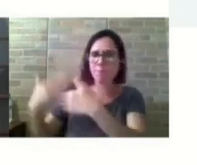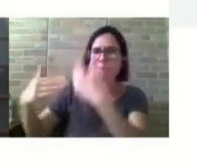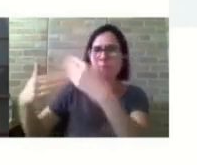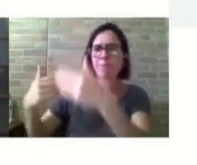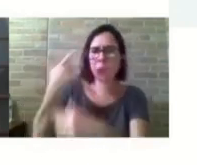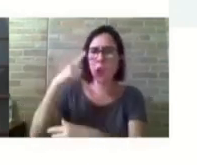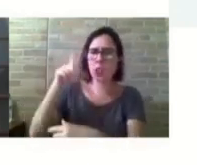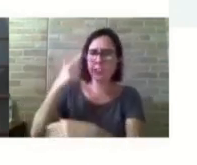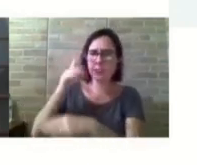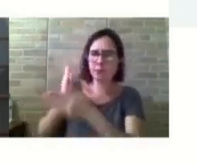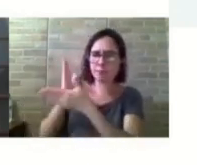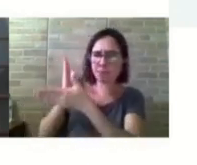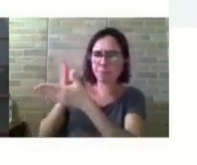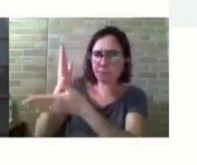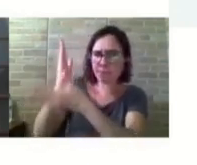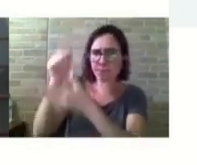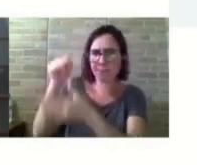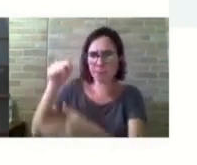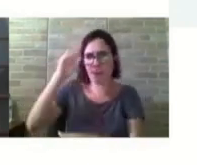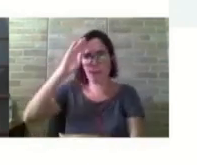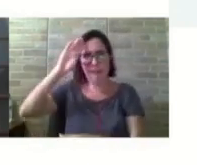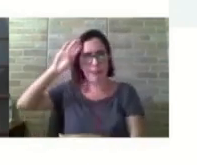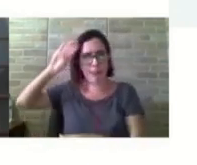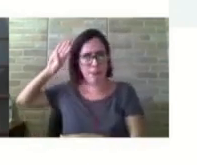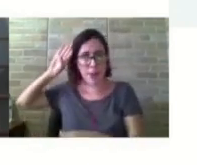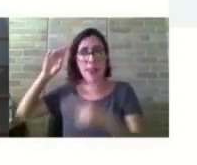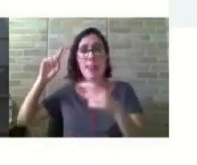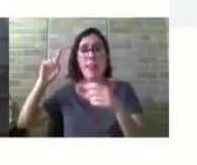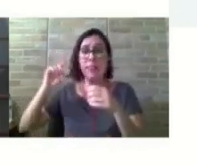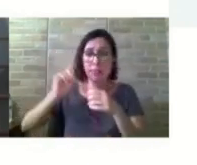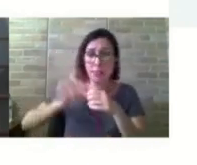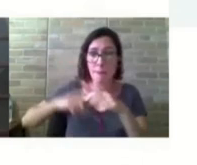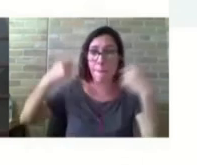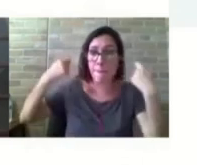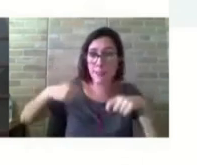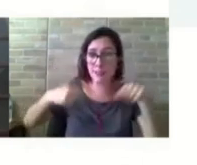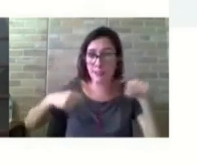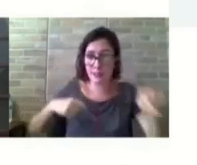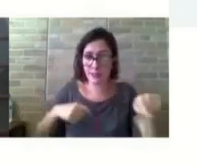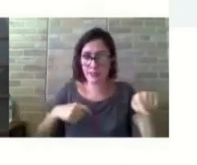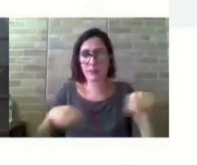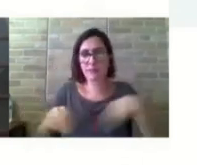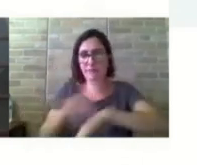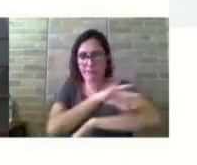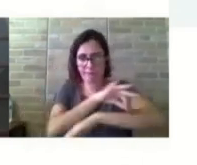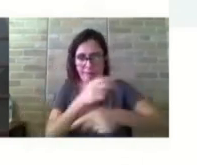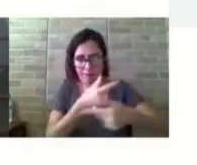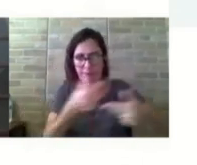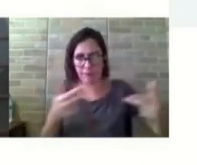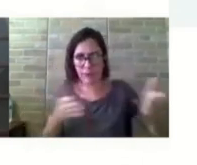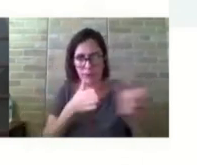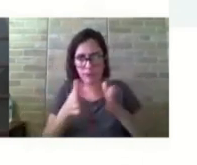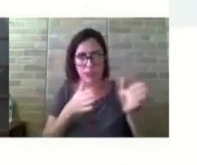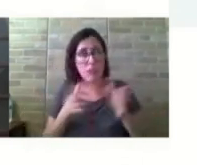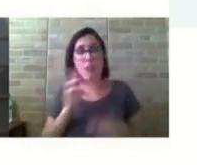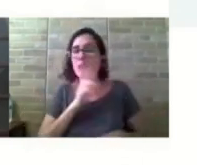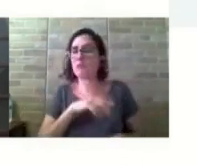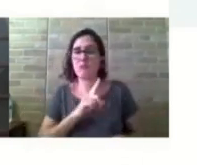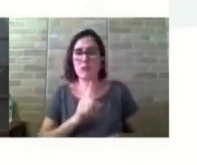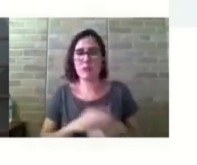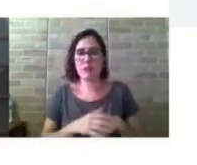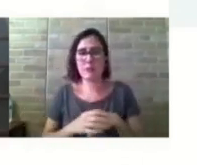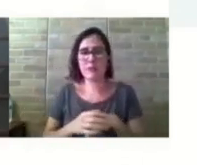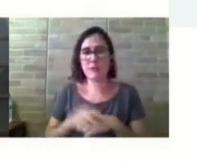aos ambientes, para a maioria dos entrevistados, não. Considera adequadas vagas disponibilizadas para as pessoas com